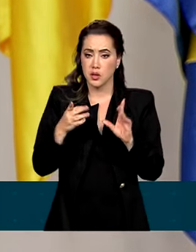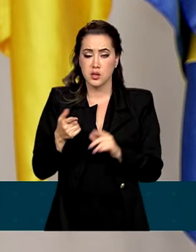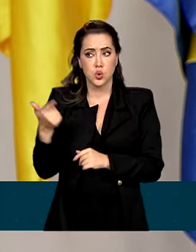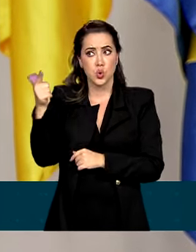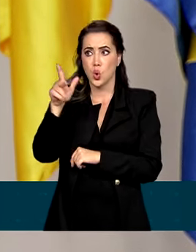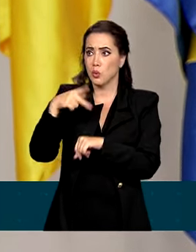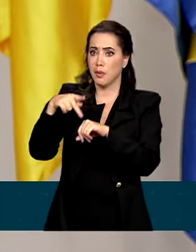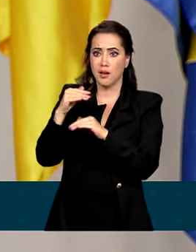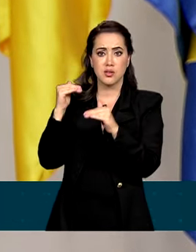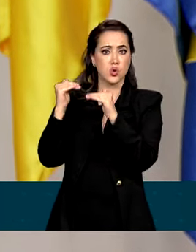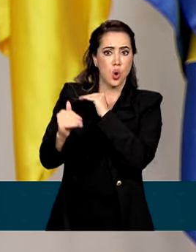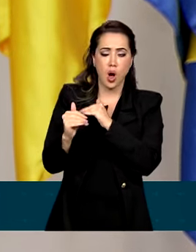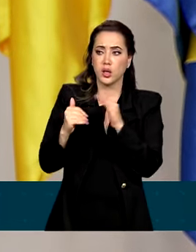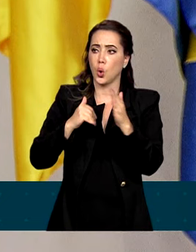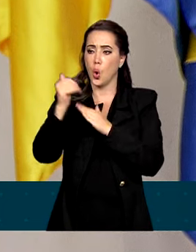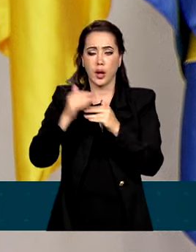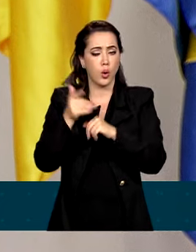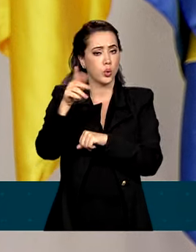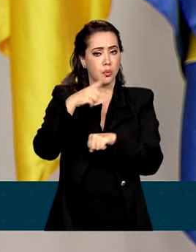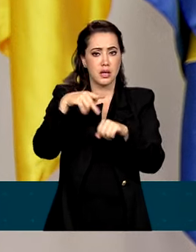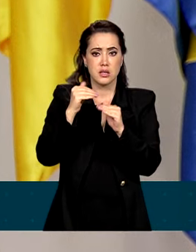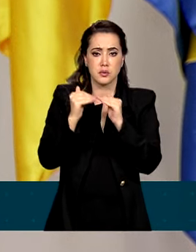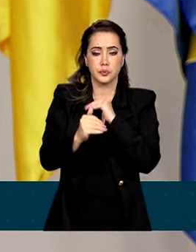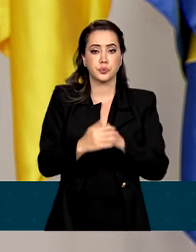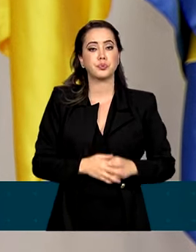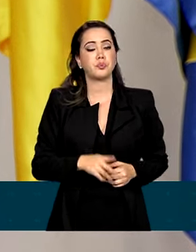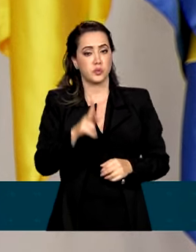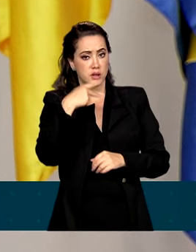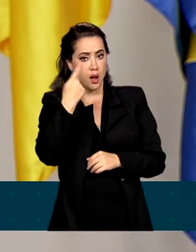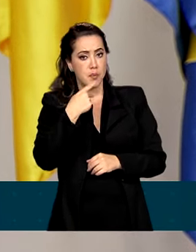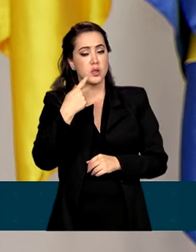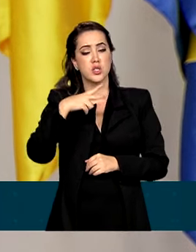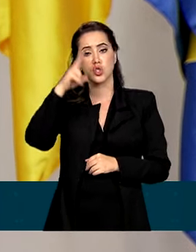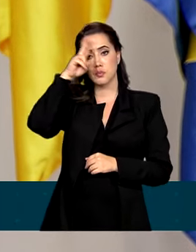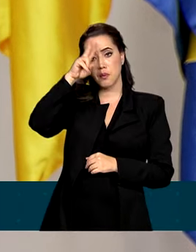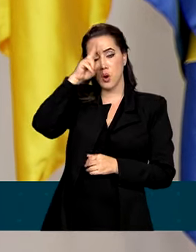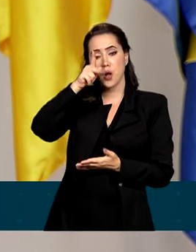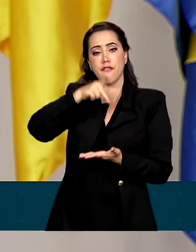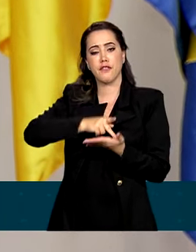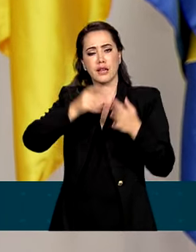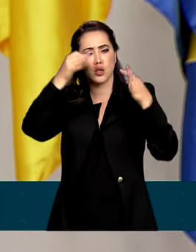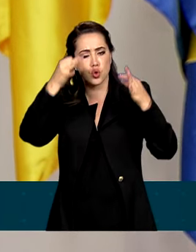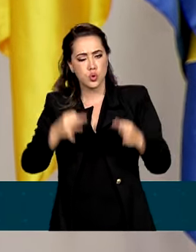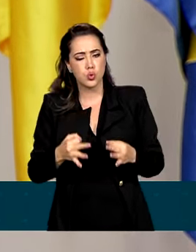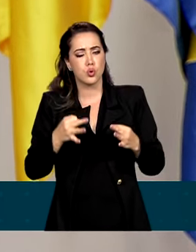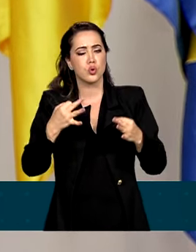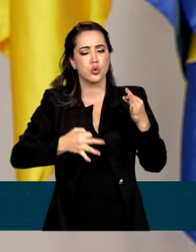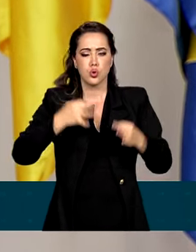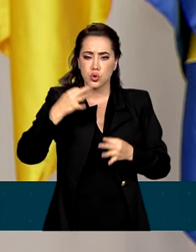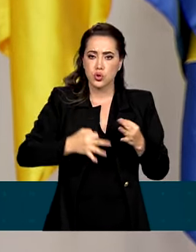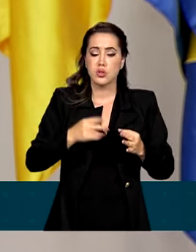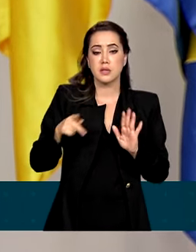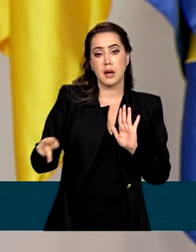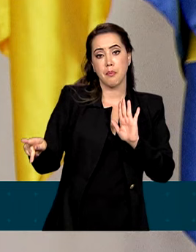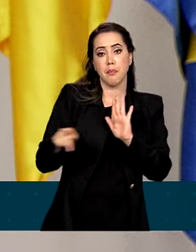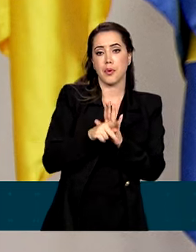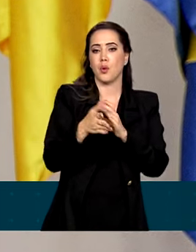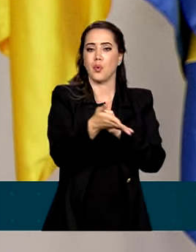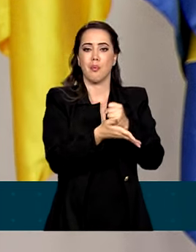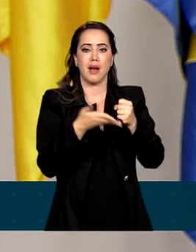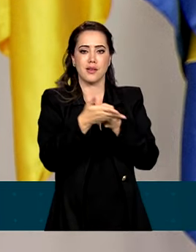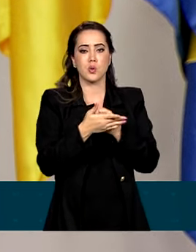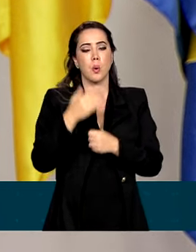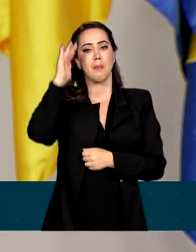lugar do mundo. As políticas de memória, verdade e justiça são, nesse sentido, princípios basilares da compreensão desses